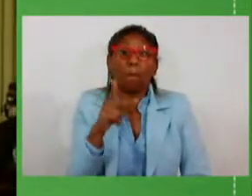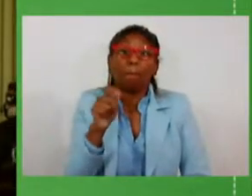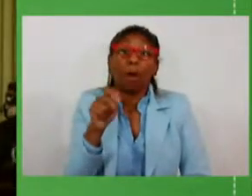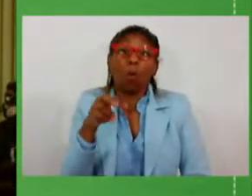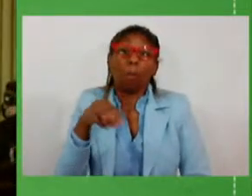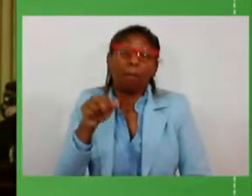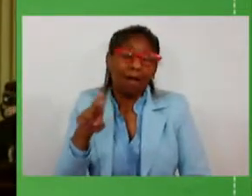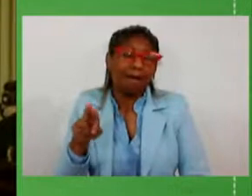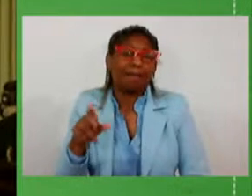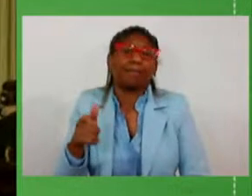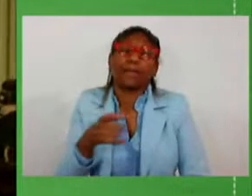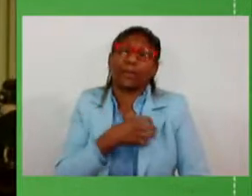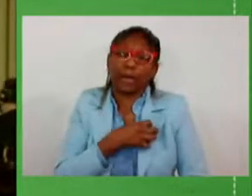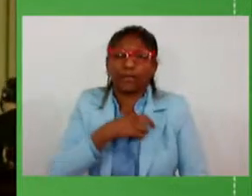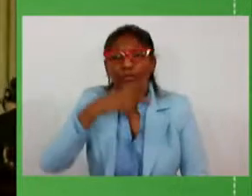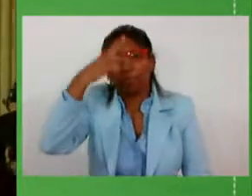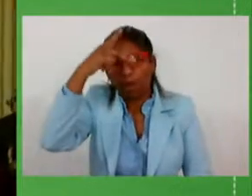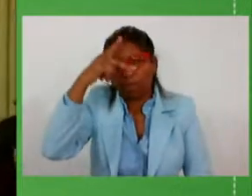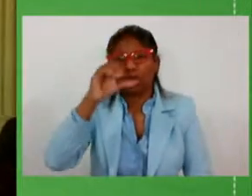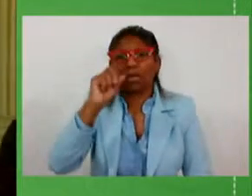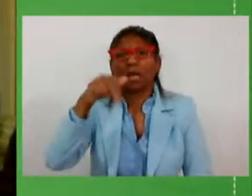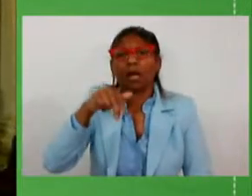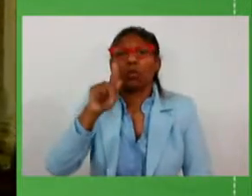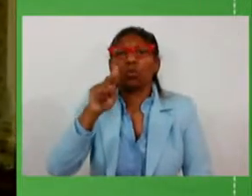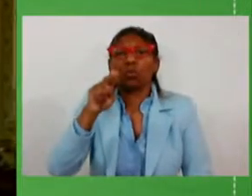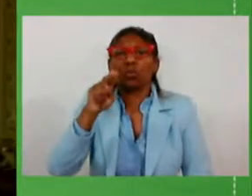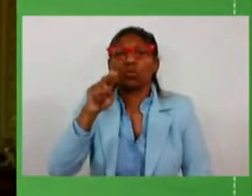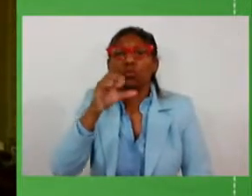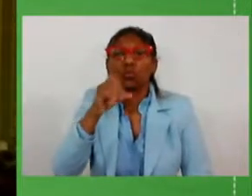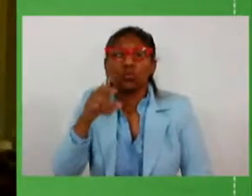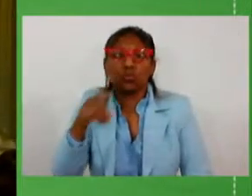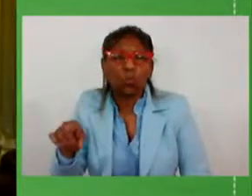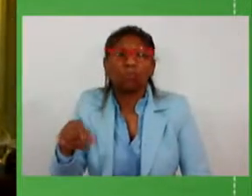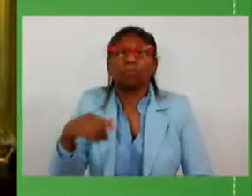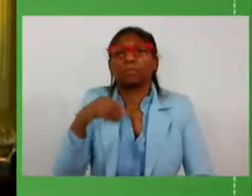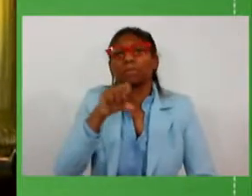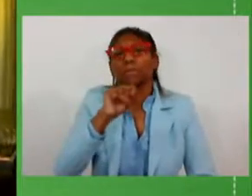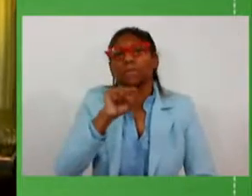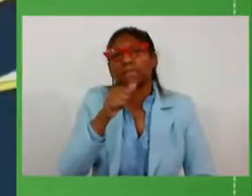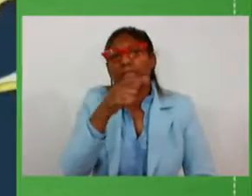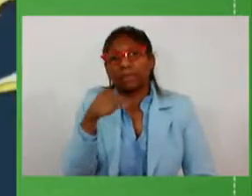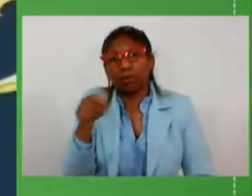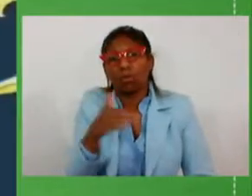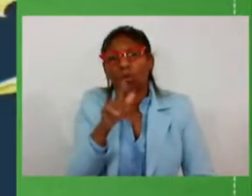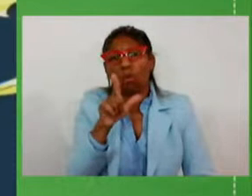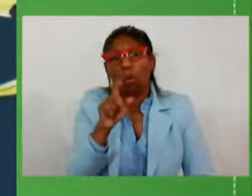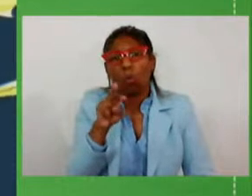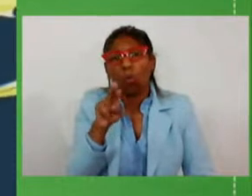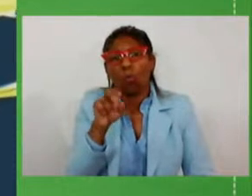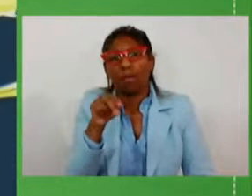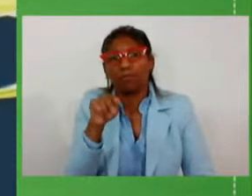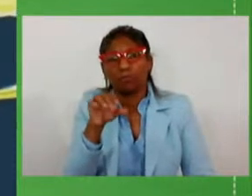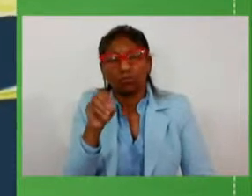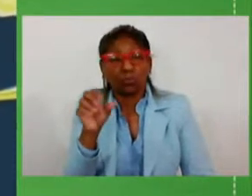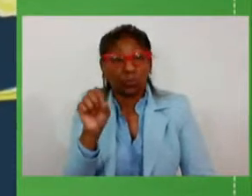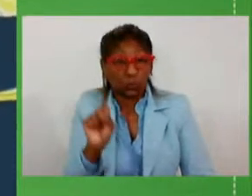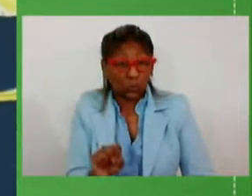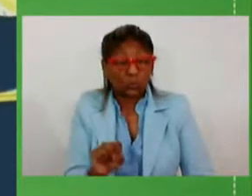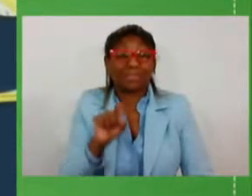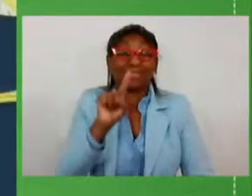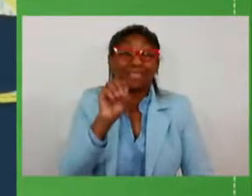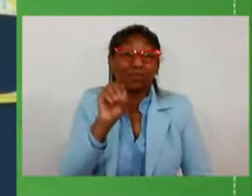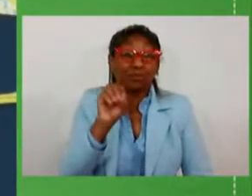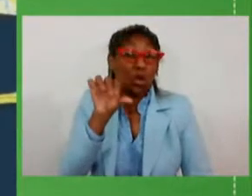pelotas canguçu e são lorenço do sul a região deverá receber 109 milhões de reais em